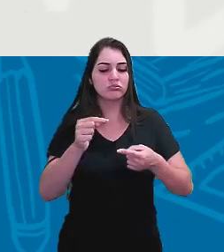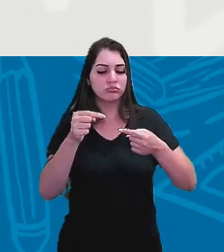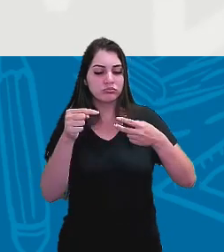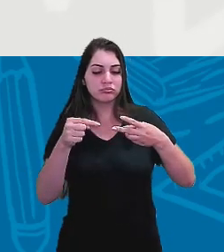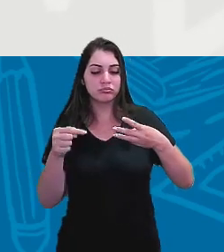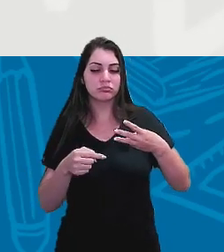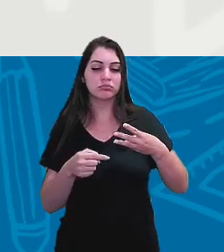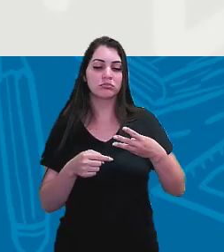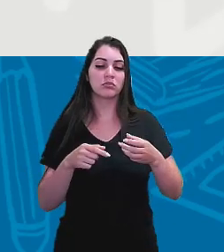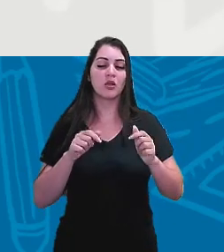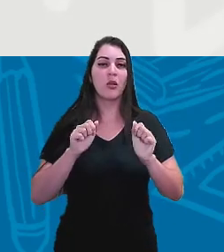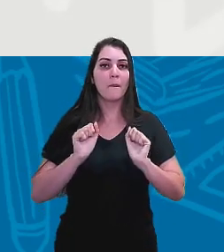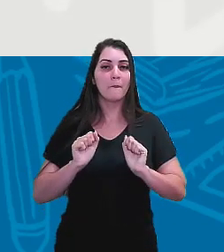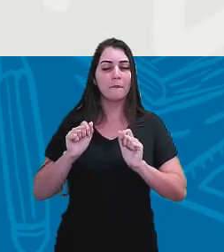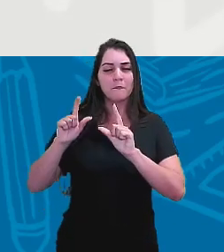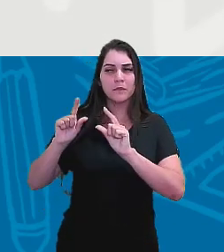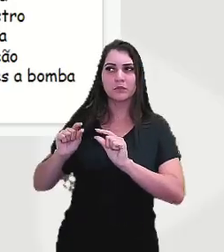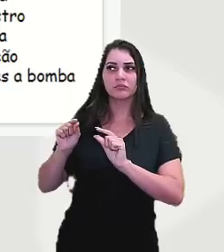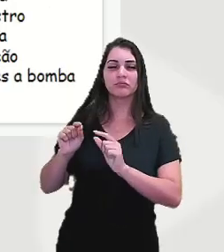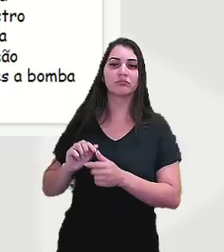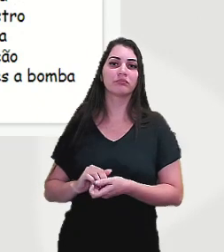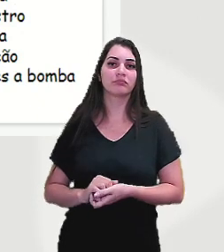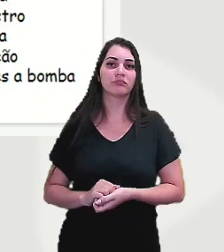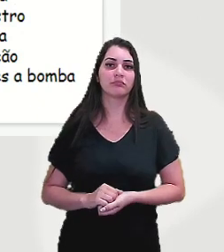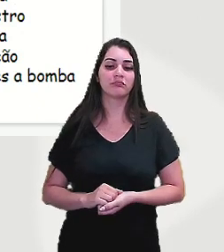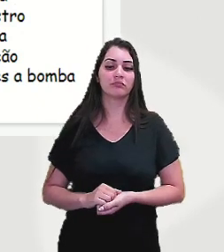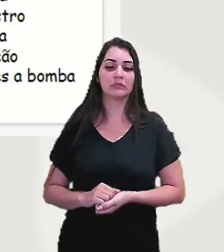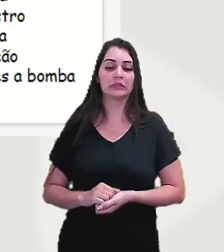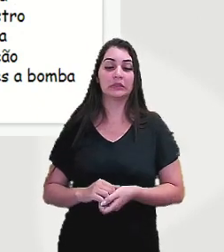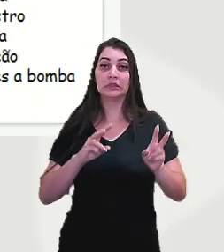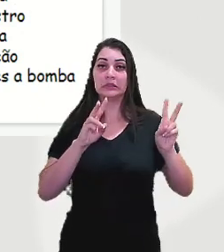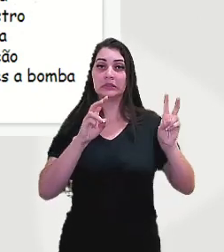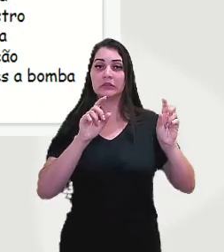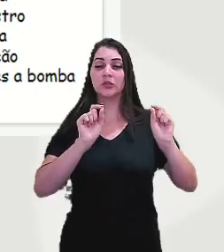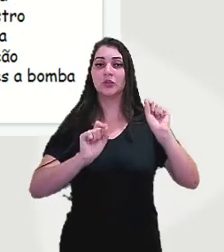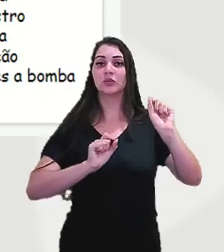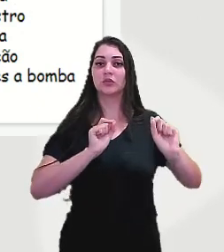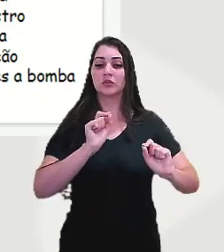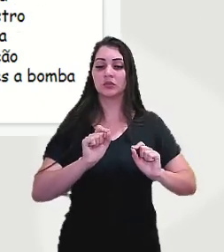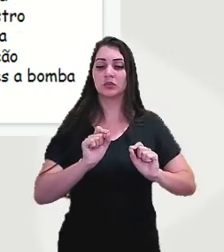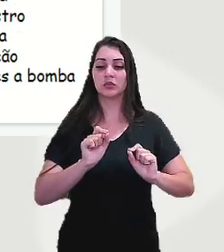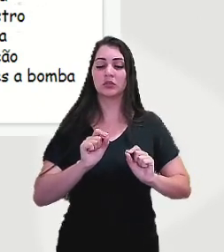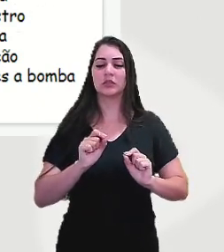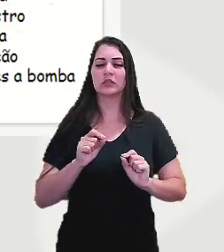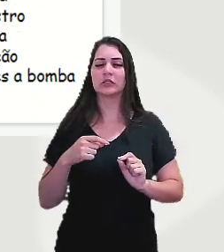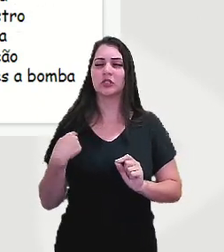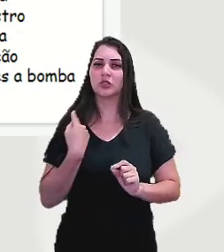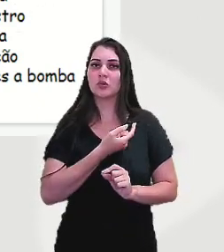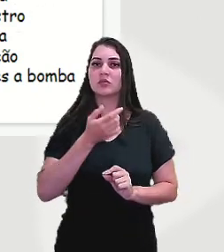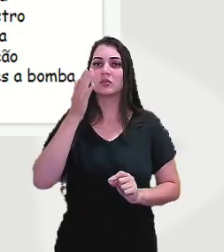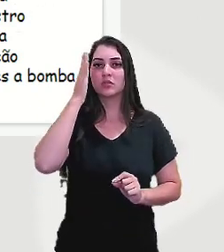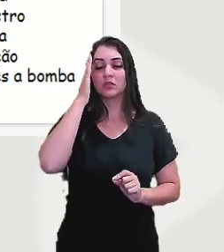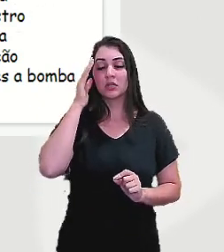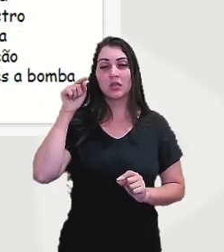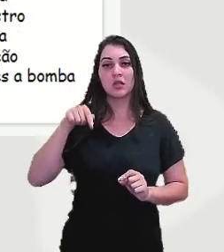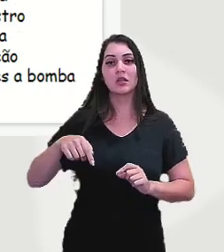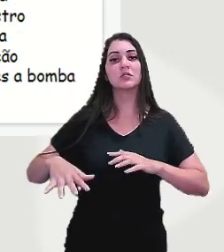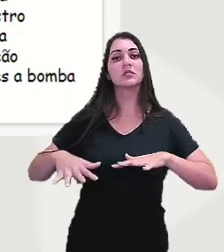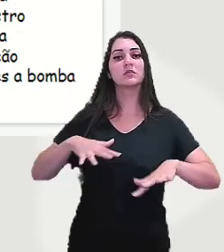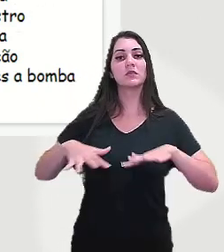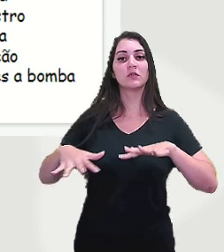pode fechar aqui, viu, sobre a questão de a gente entender esse movimento,